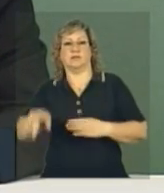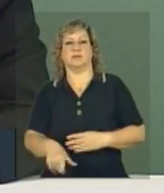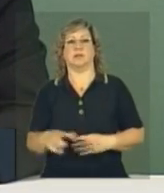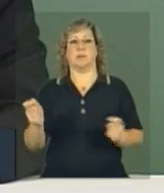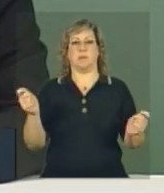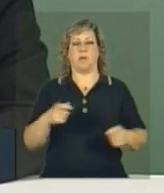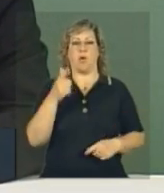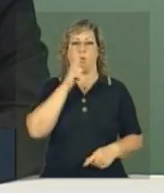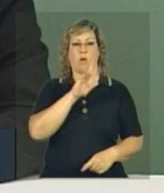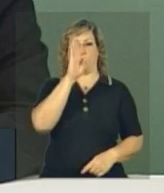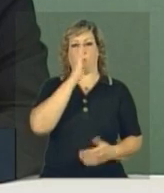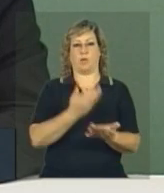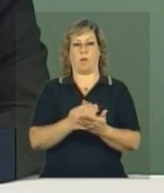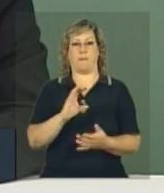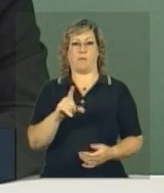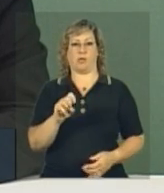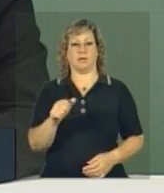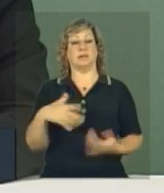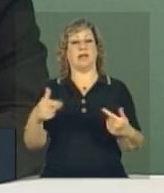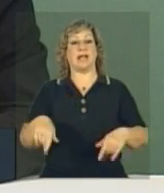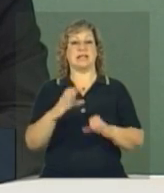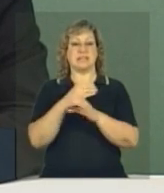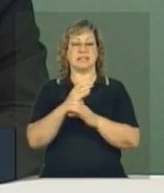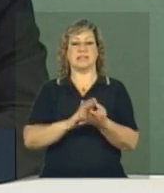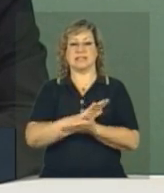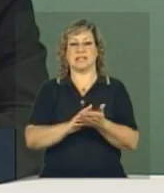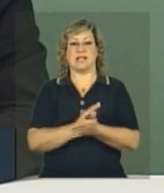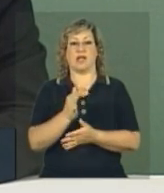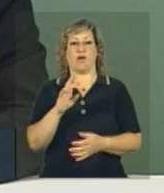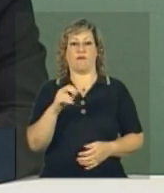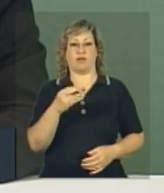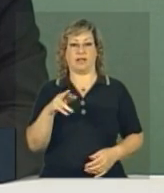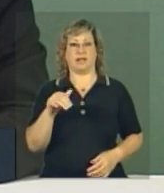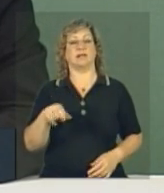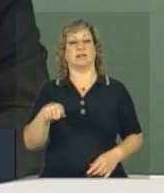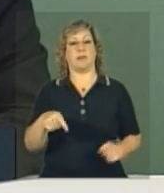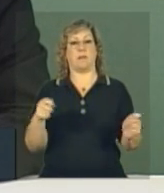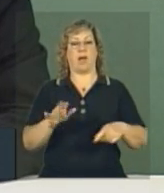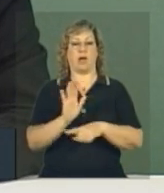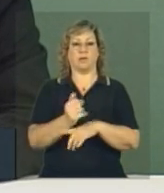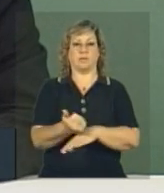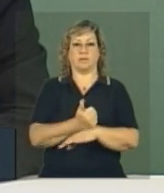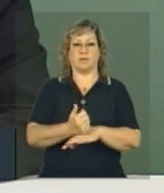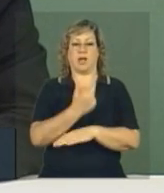de acesso à bolsa. Então, o Ciência Sem Fronteira também é um estímulo à proficiência em língua.